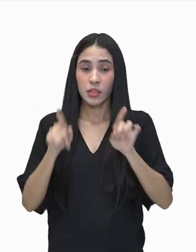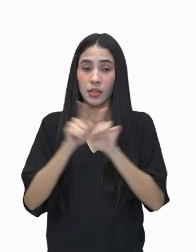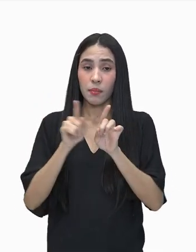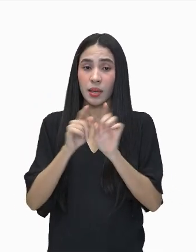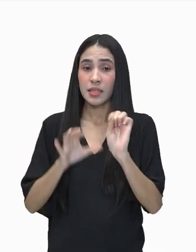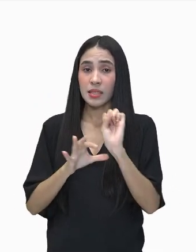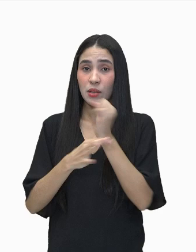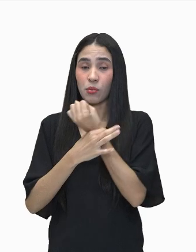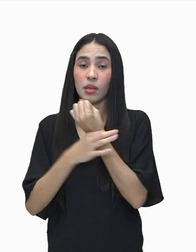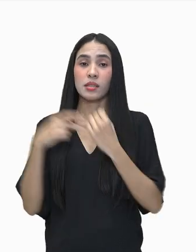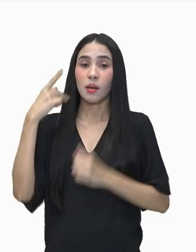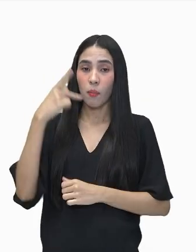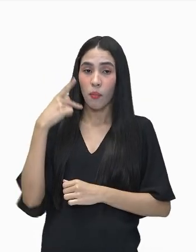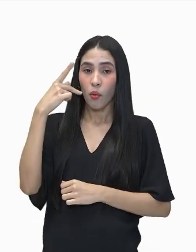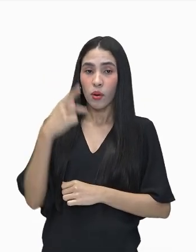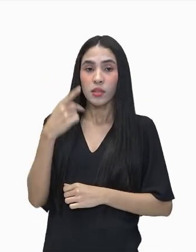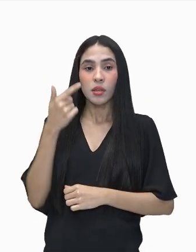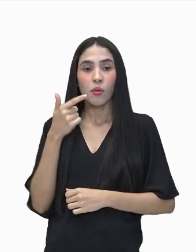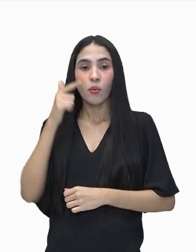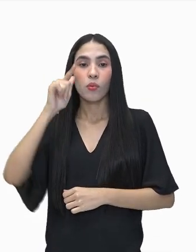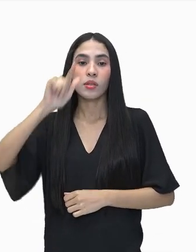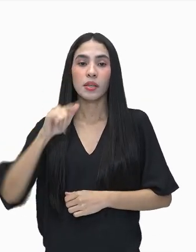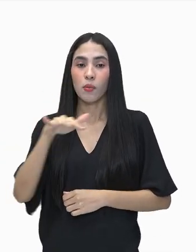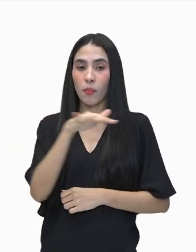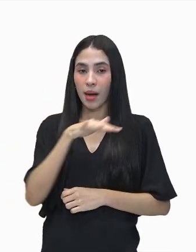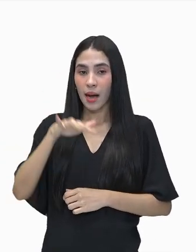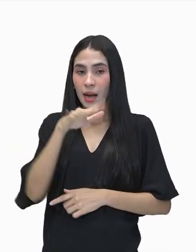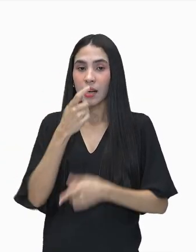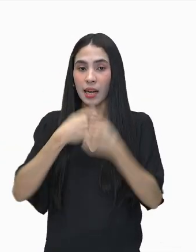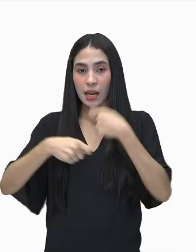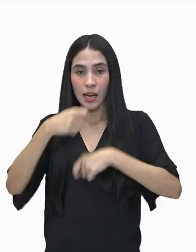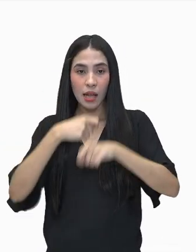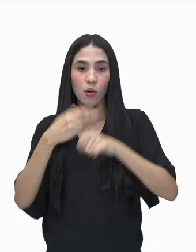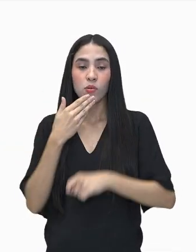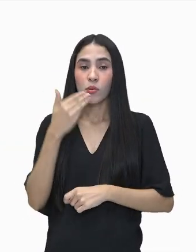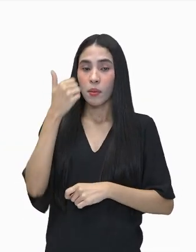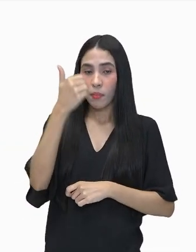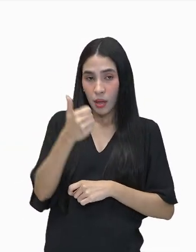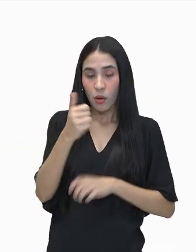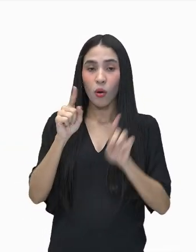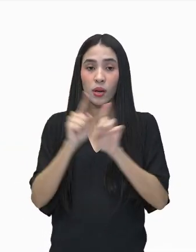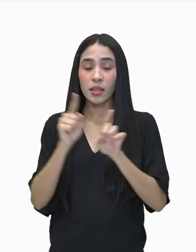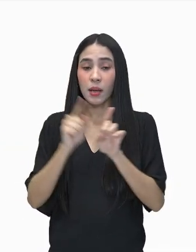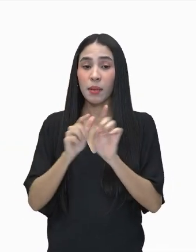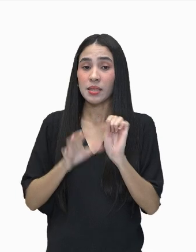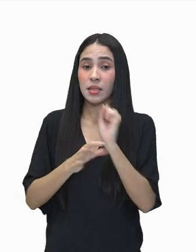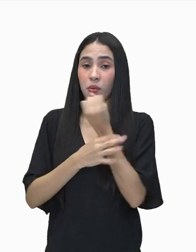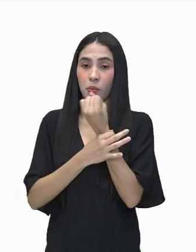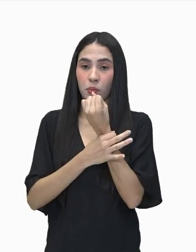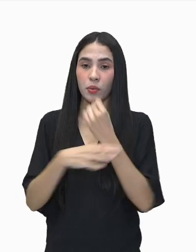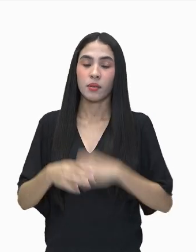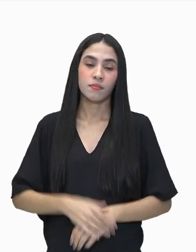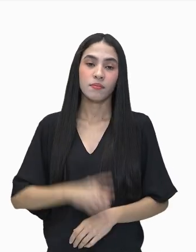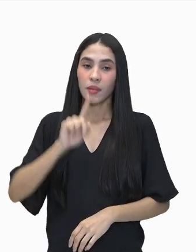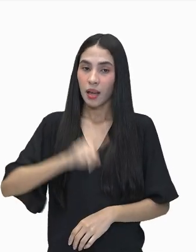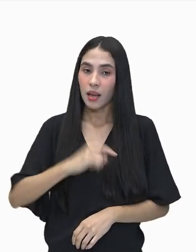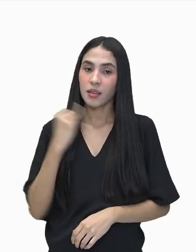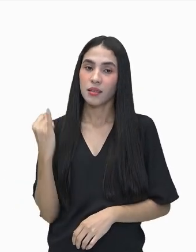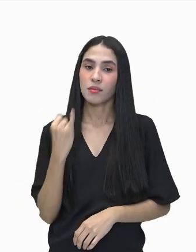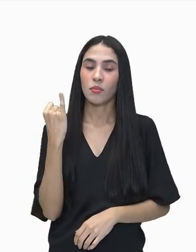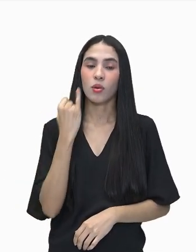política para garantir um ambiente de negócios previsível e confiável é muito